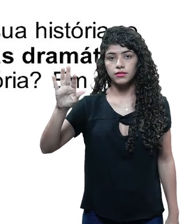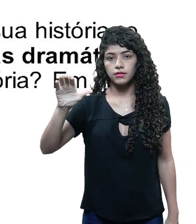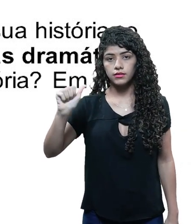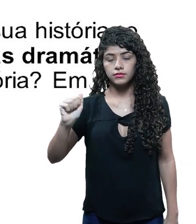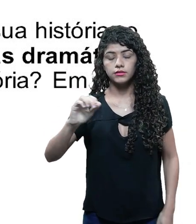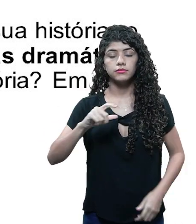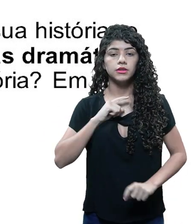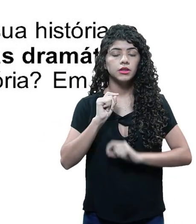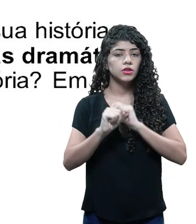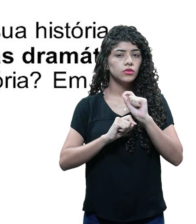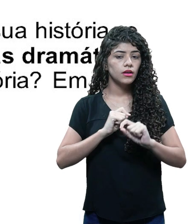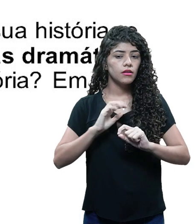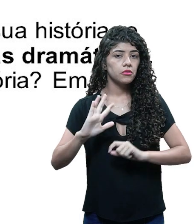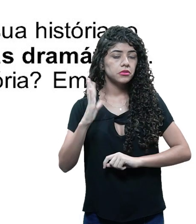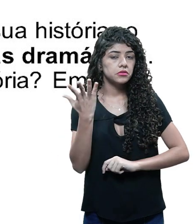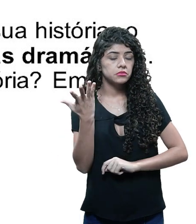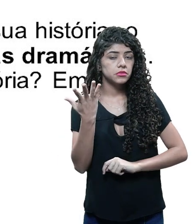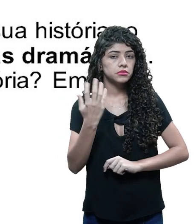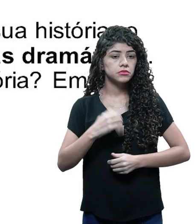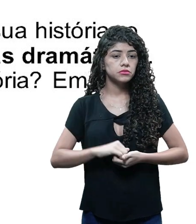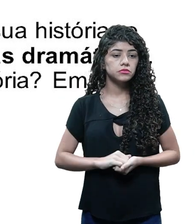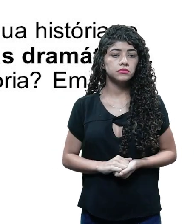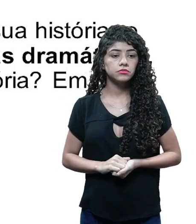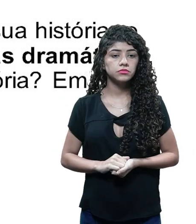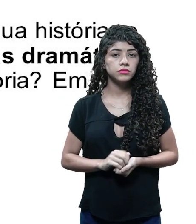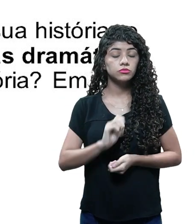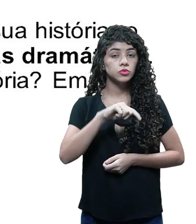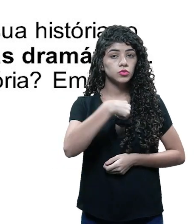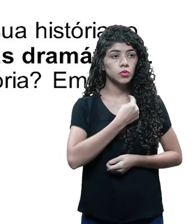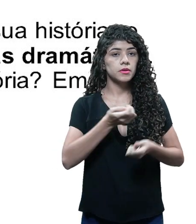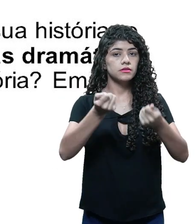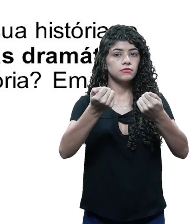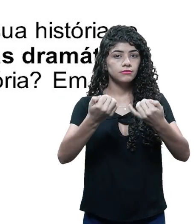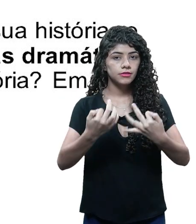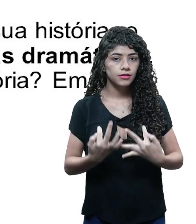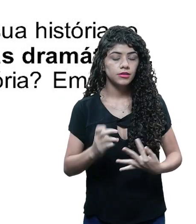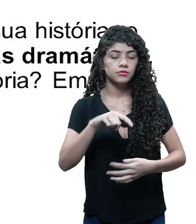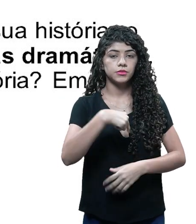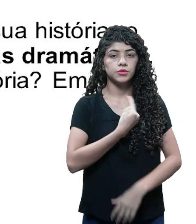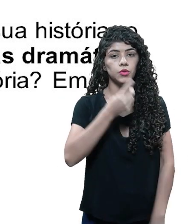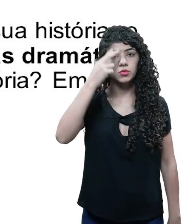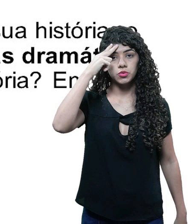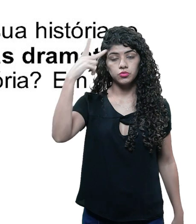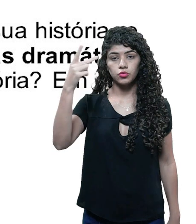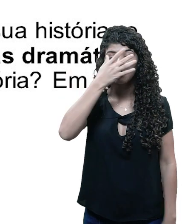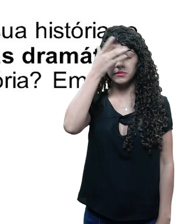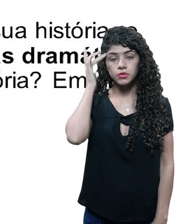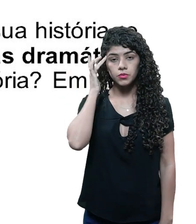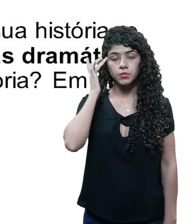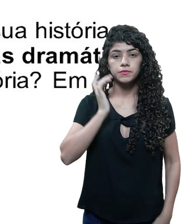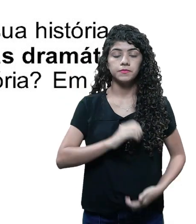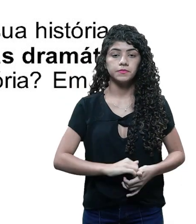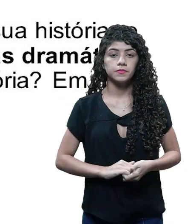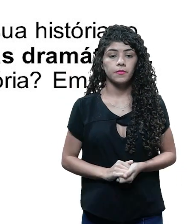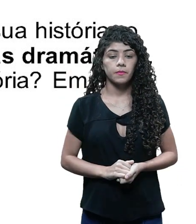estrutura ou a escaleta é a ação dramática. É como nós contaremos a nossa história ao público.